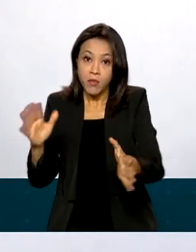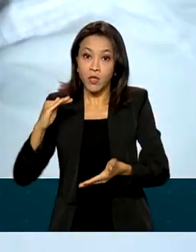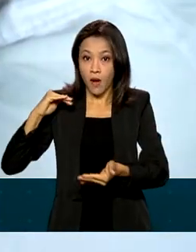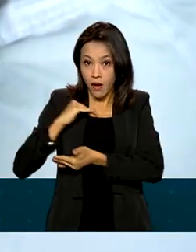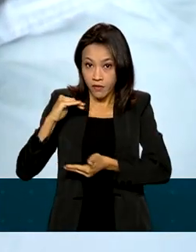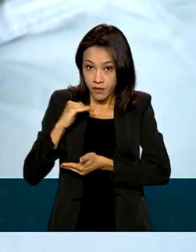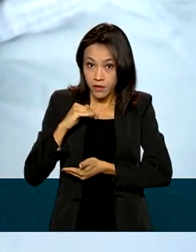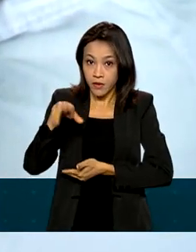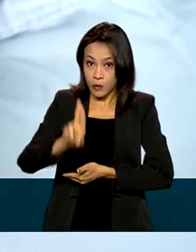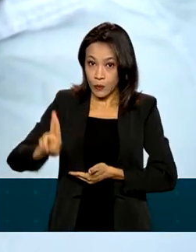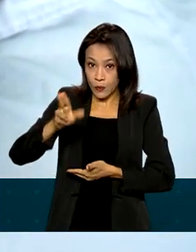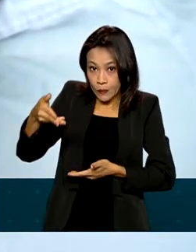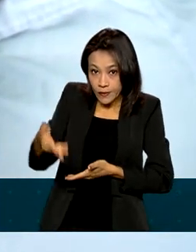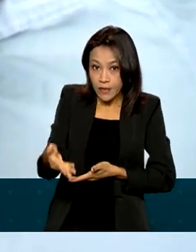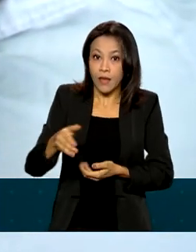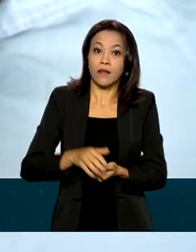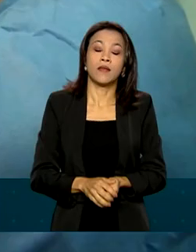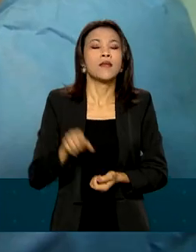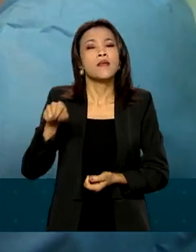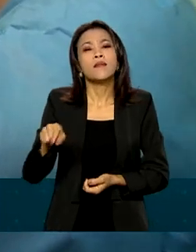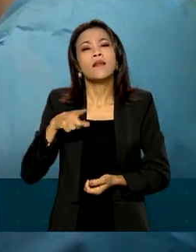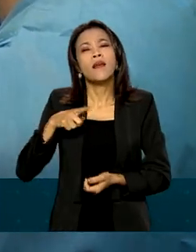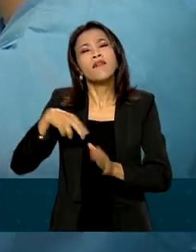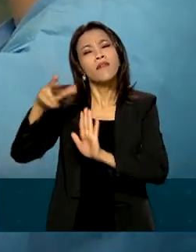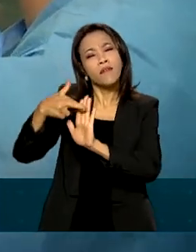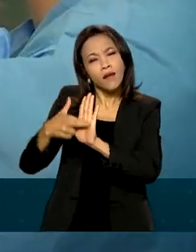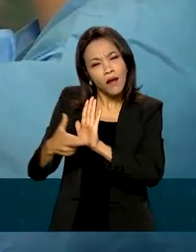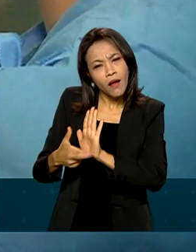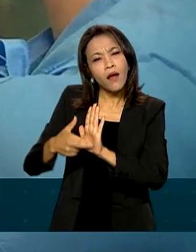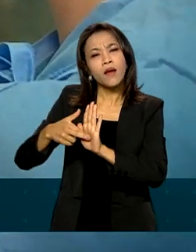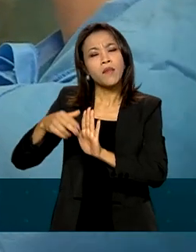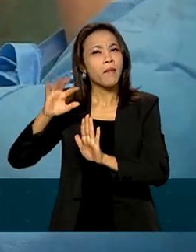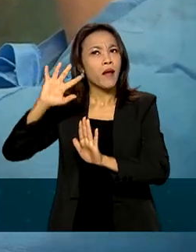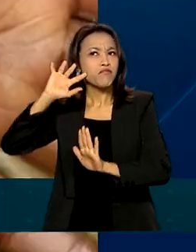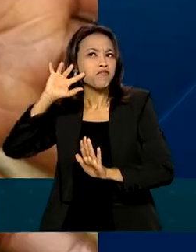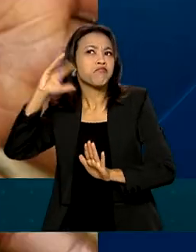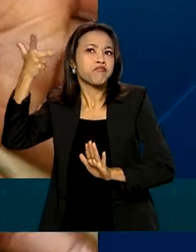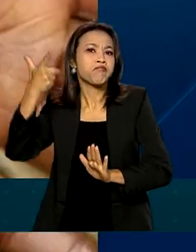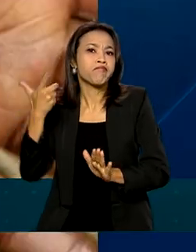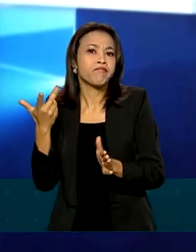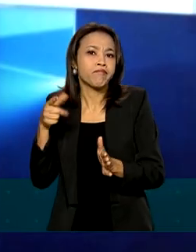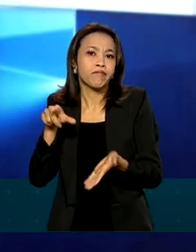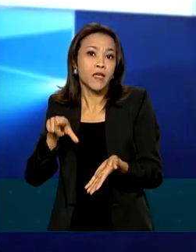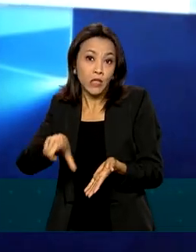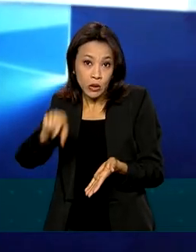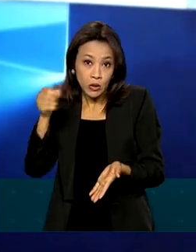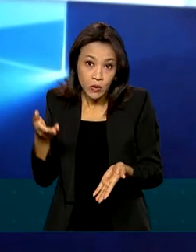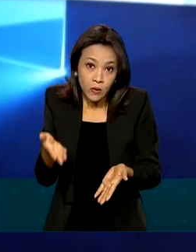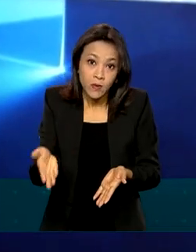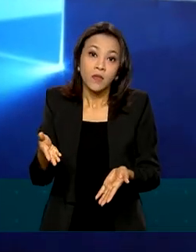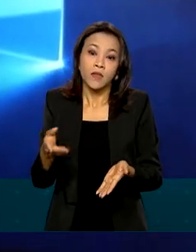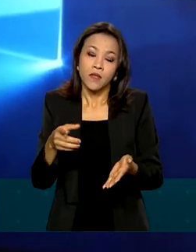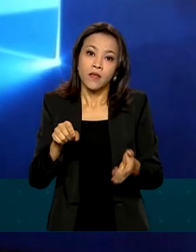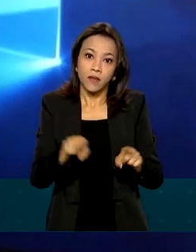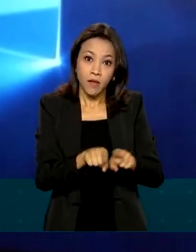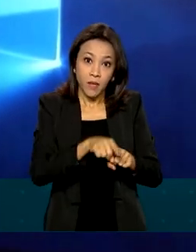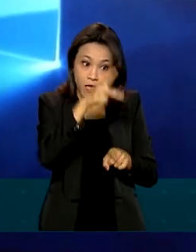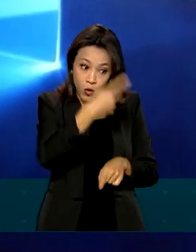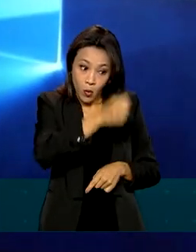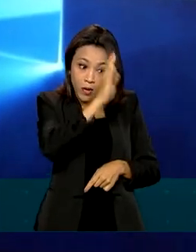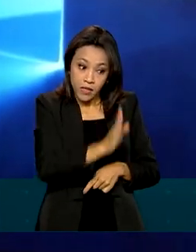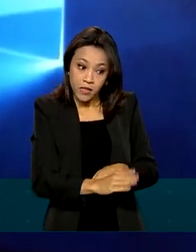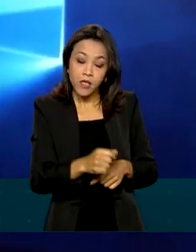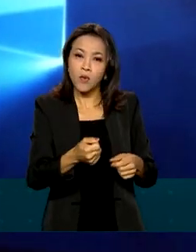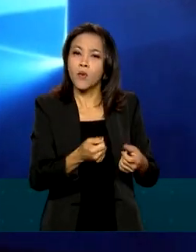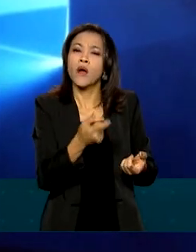diretores da Anvisa levaram em consideração vários fatores para tomar essa decisão. Inclusive a situação da varíola no Brasil, o limite